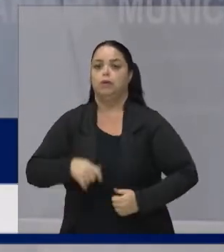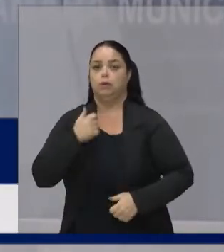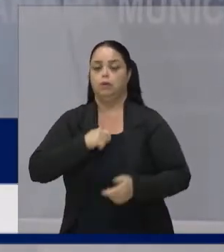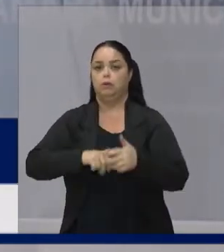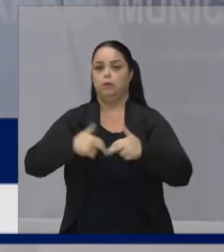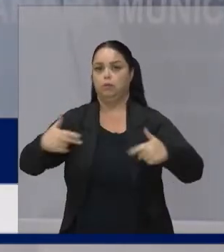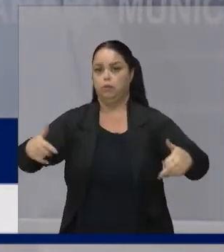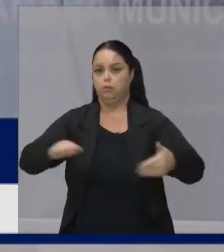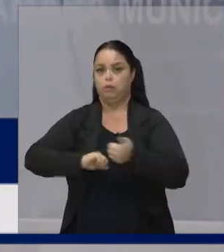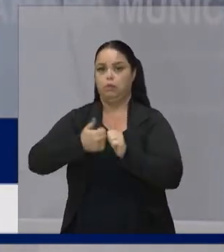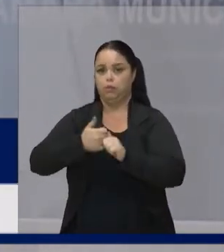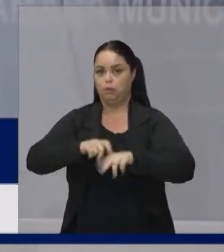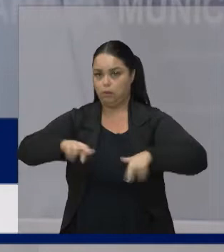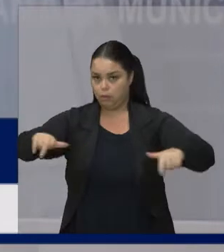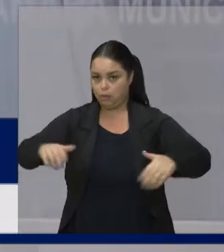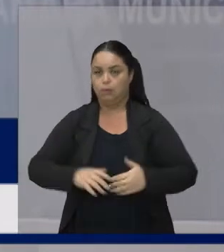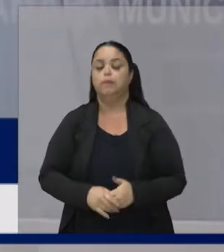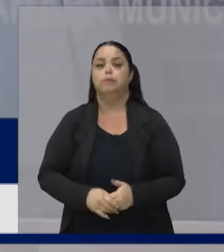esportes